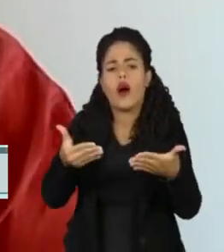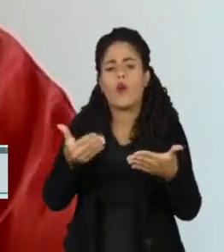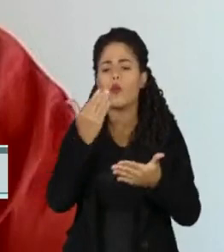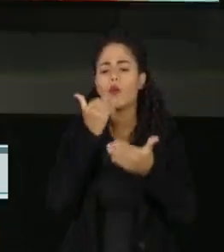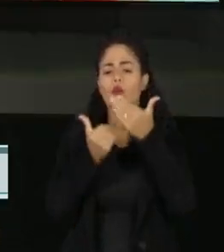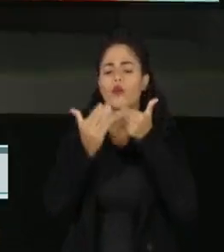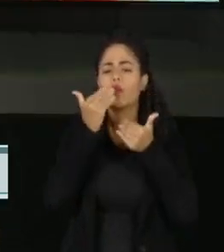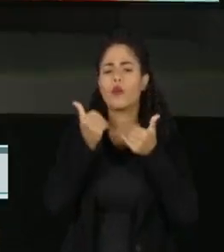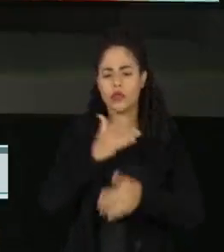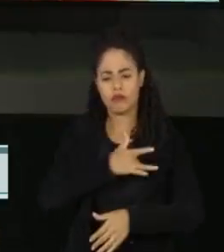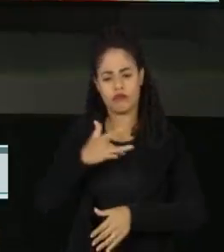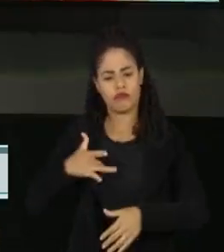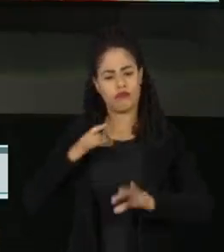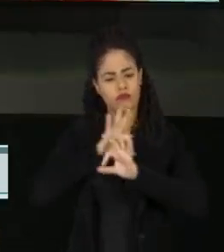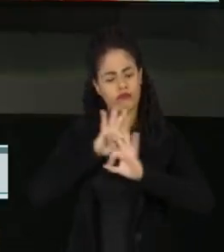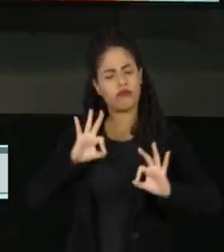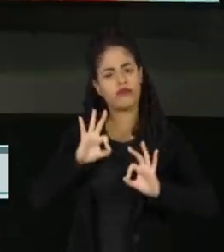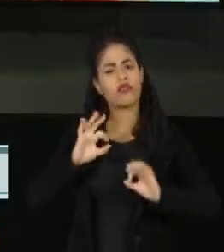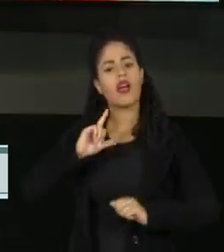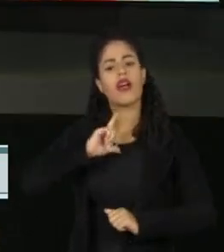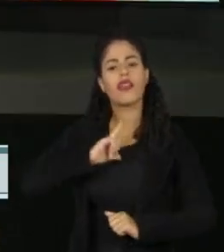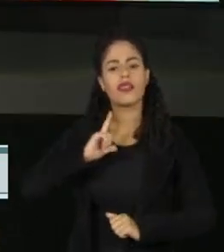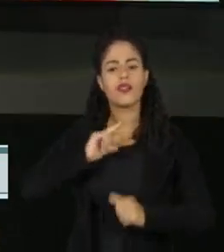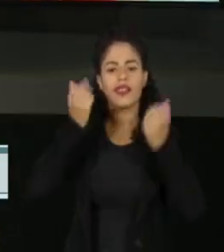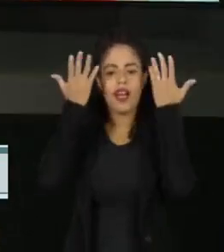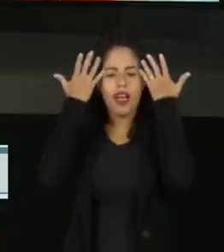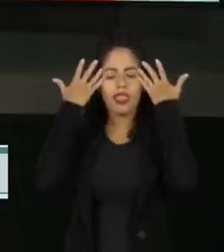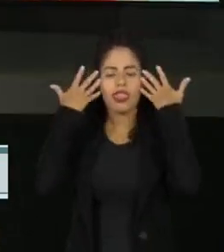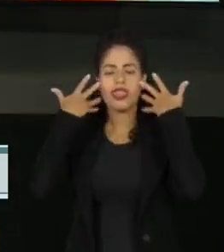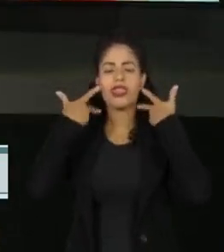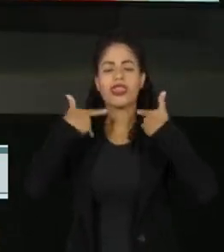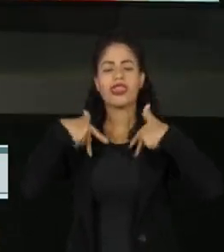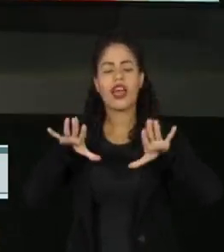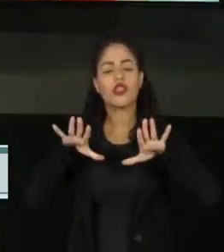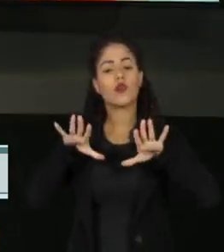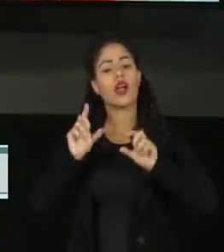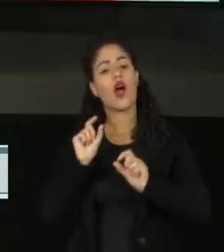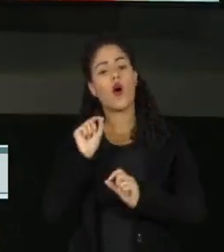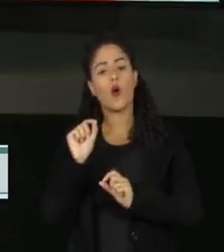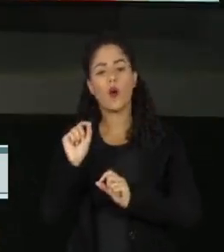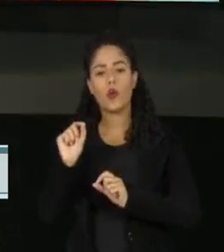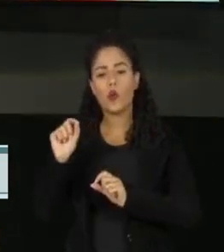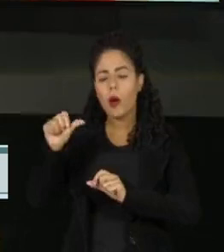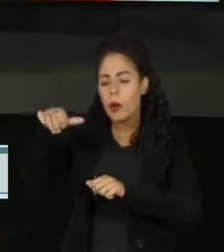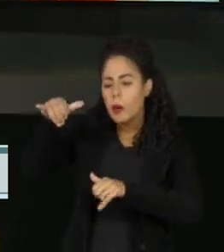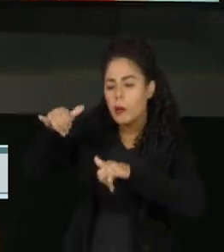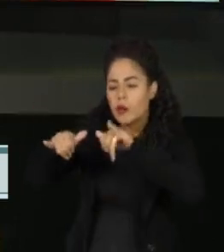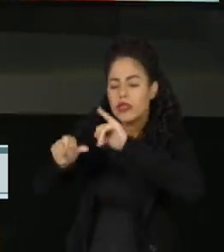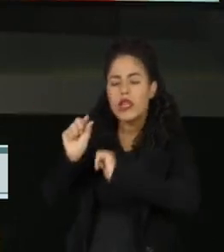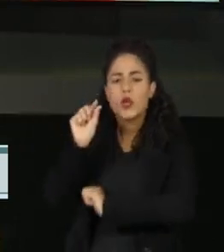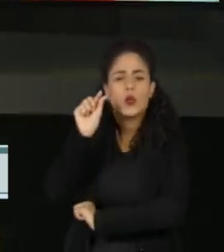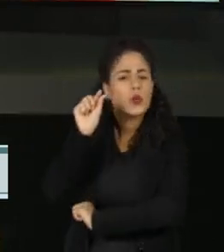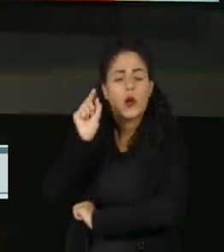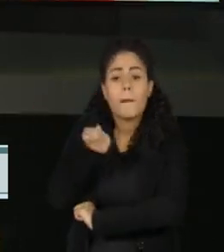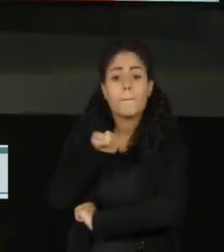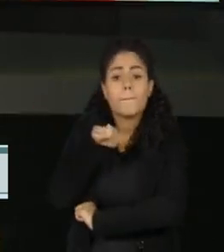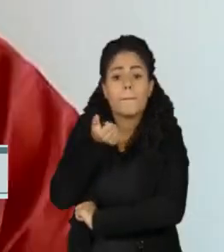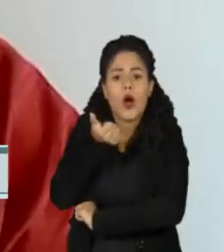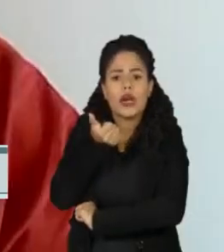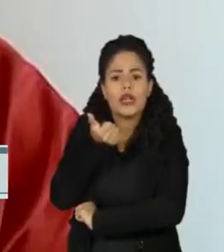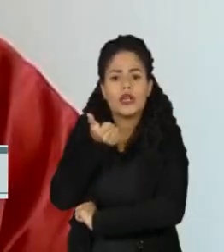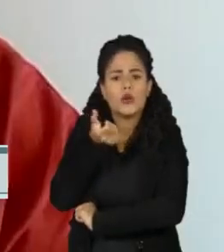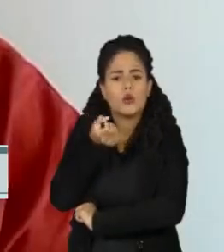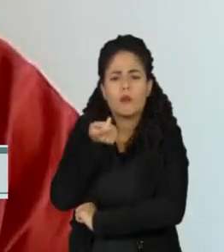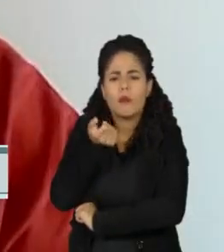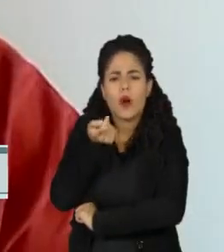saudáveis são o que a gente chama de alimentos in natura ou minimamente processados, né? São aqueles alimentos mais próximos ao natural.